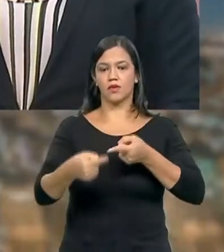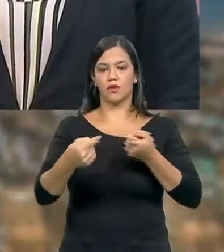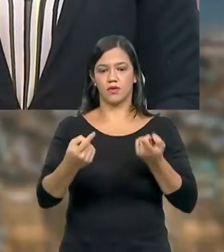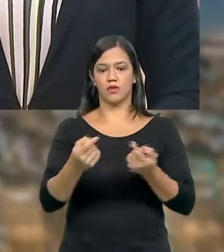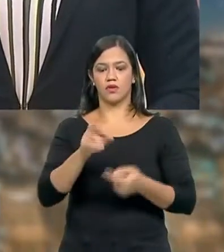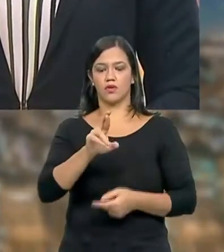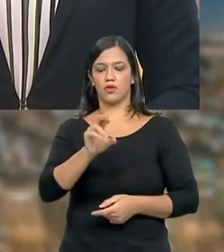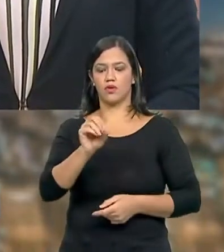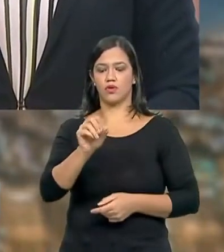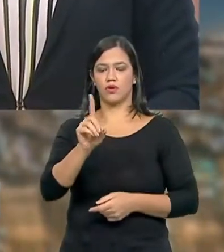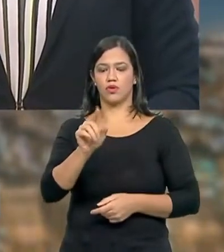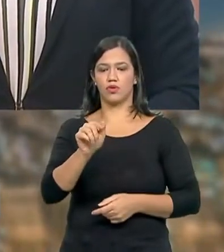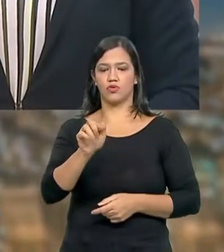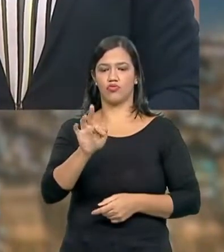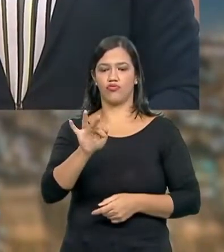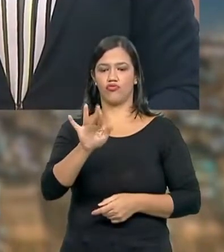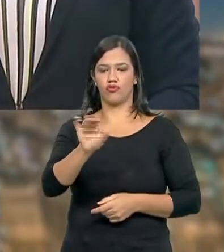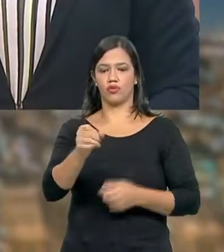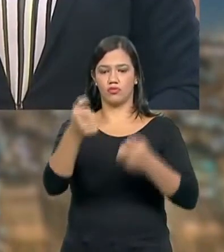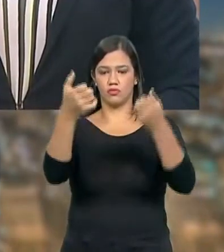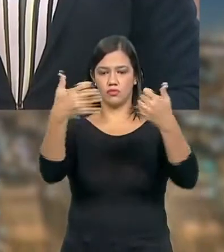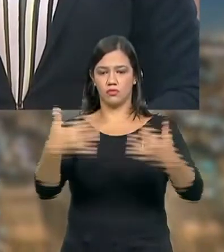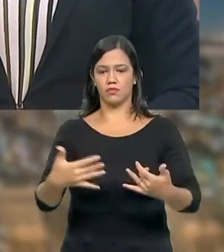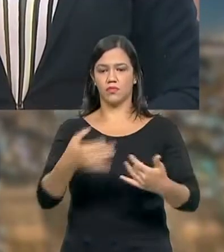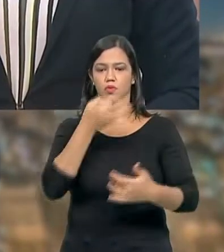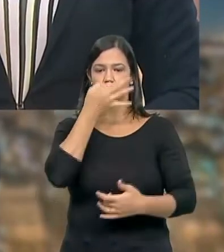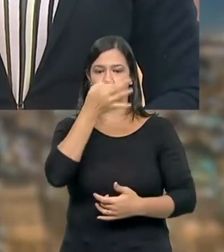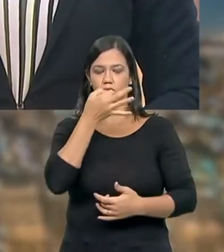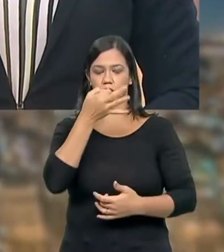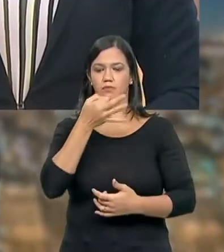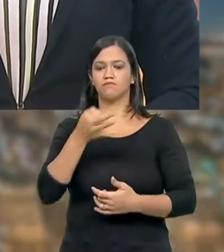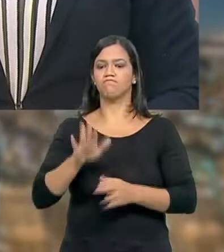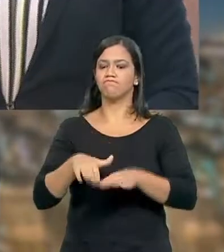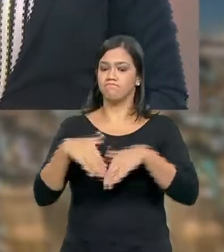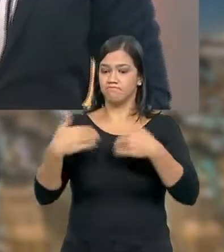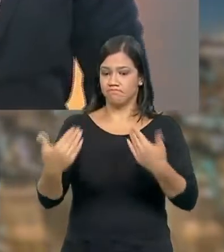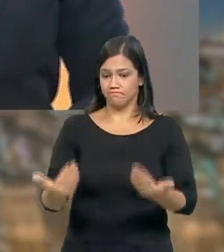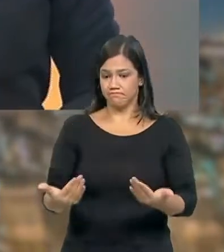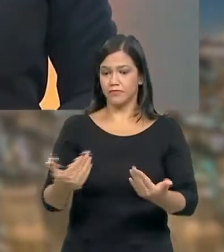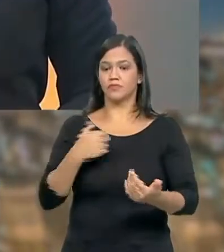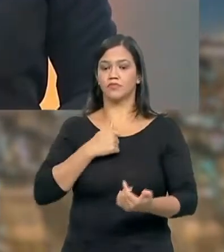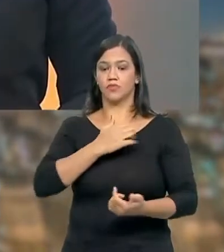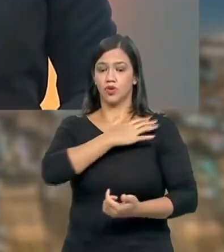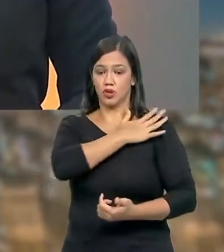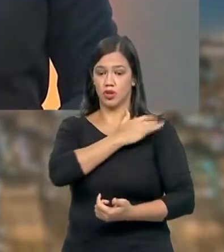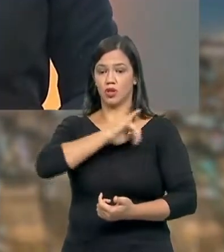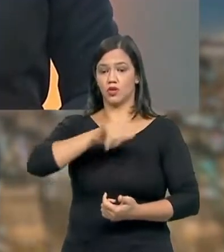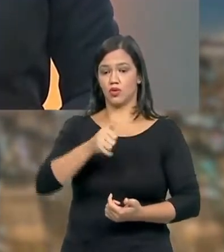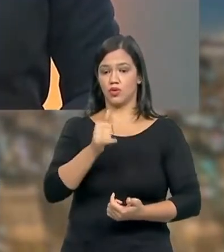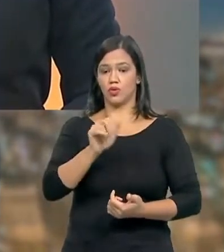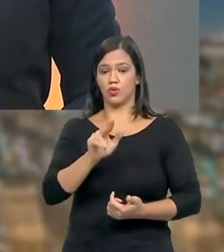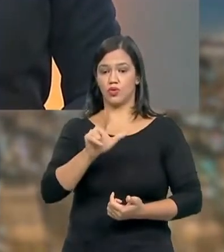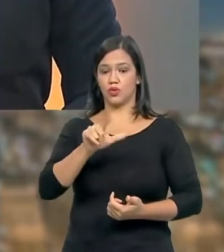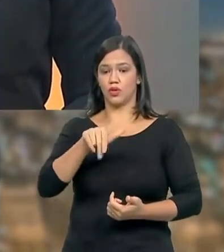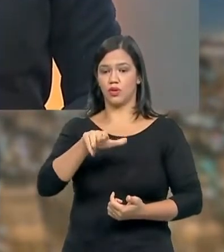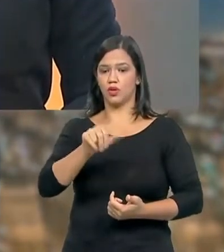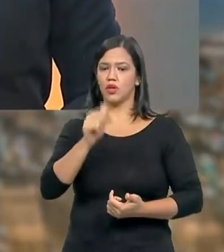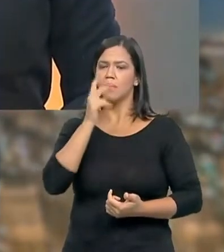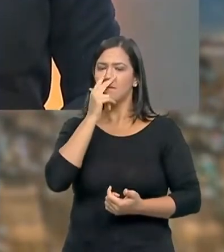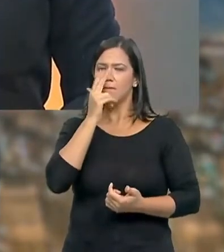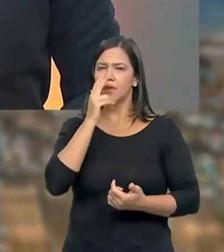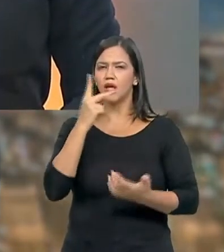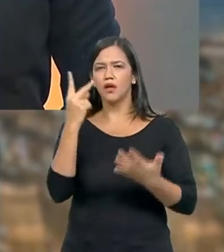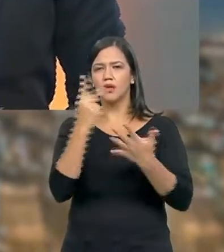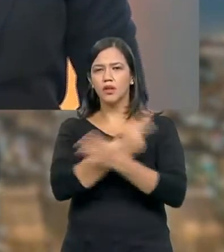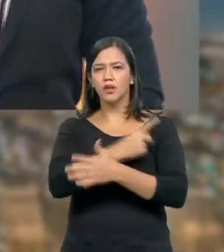Rodolfo Costa, por favor, à sua exposição. Bom, então, general, Juliana, a gente tem passado, talvez, para o